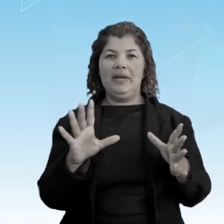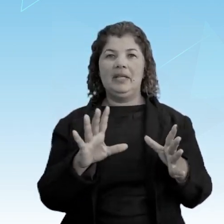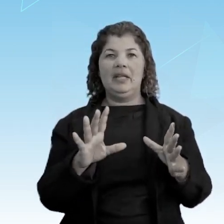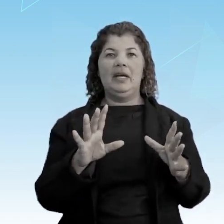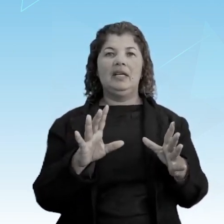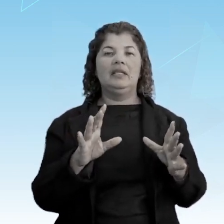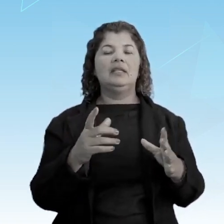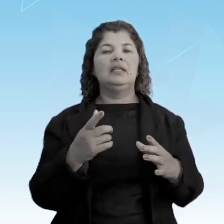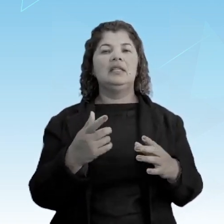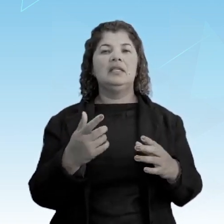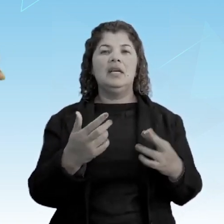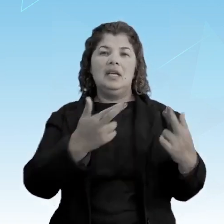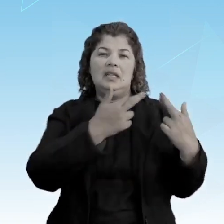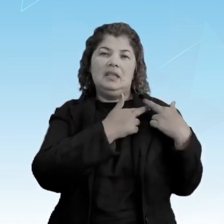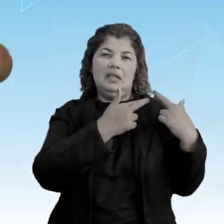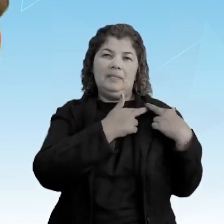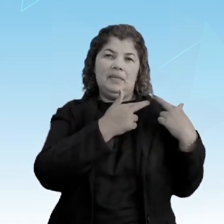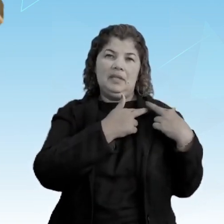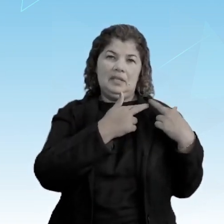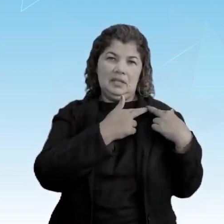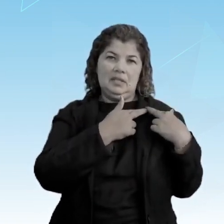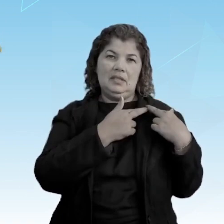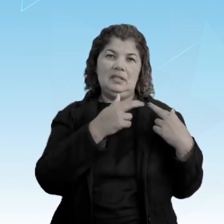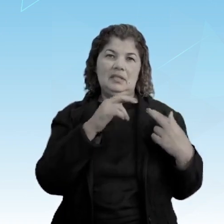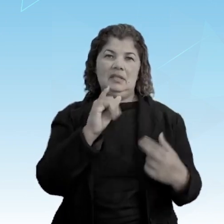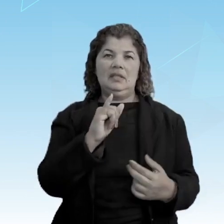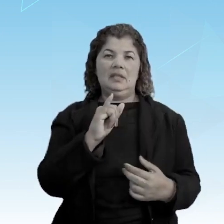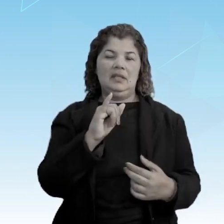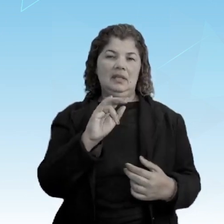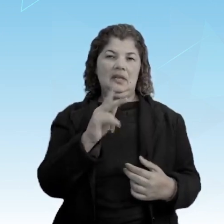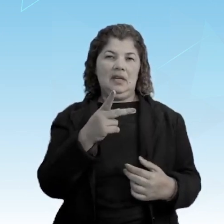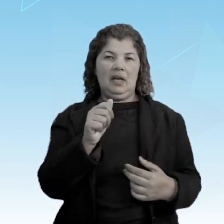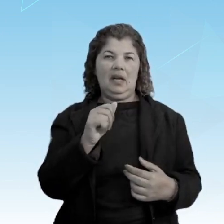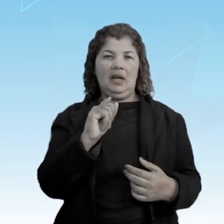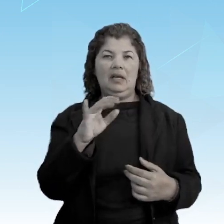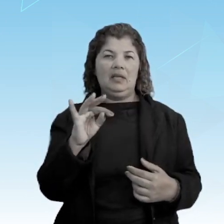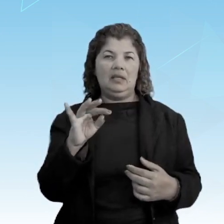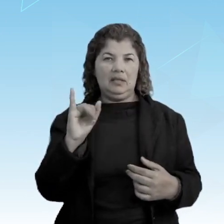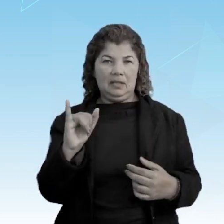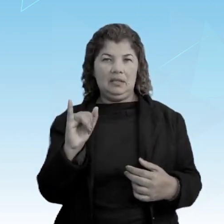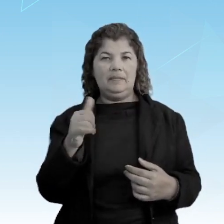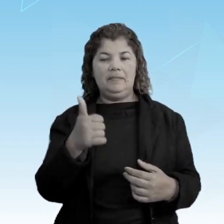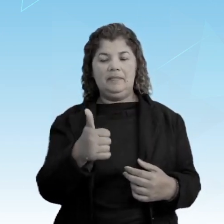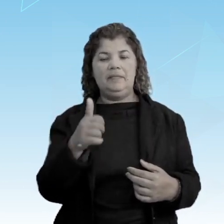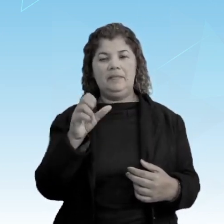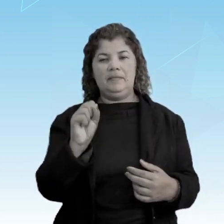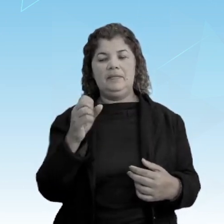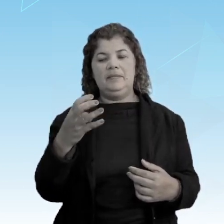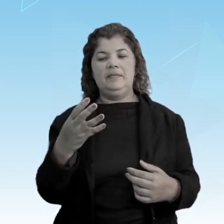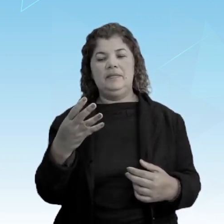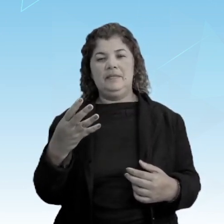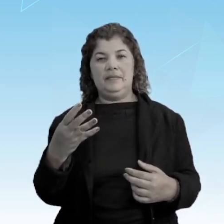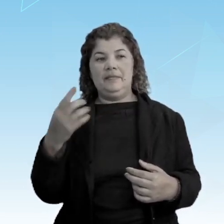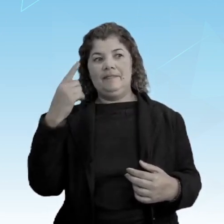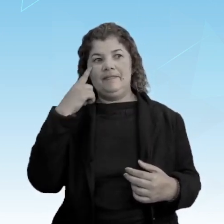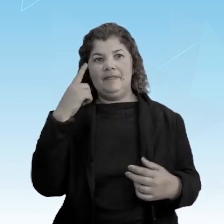independência do Haiti em 1834. Então, teriam